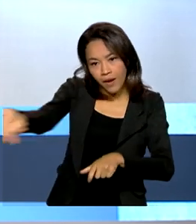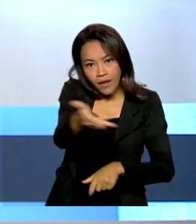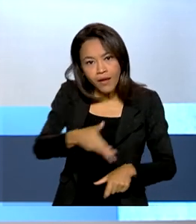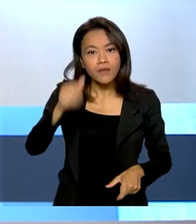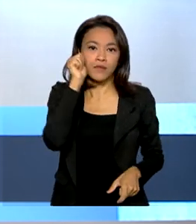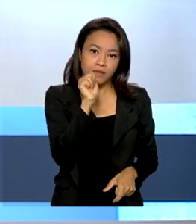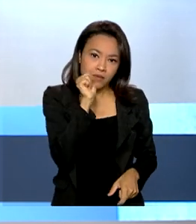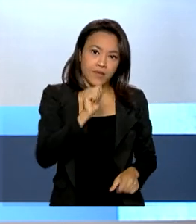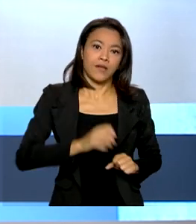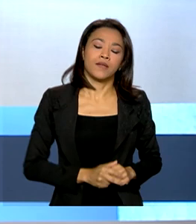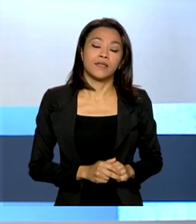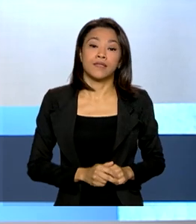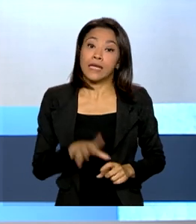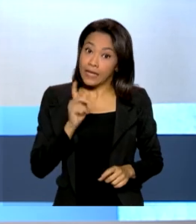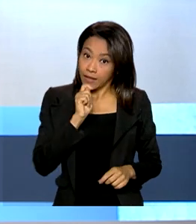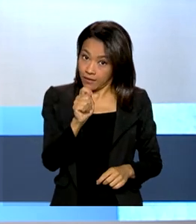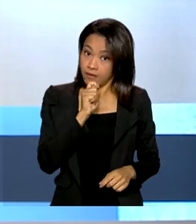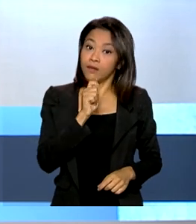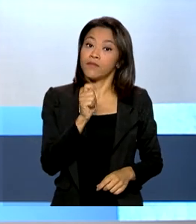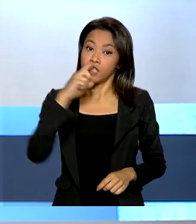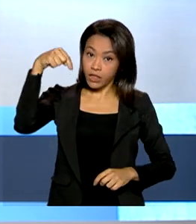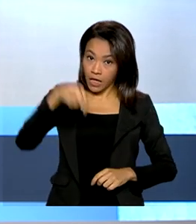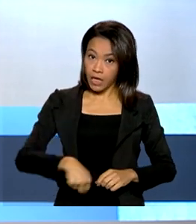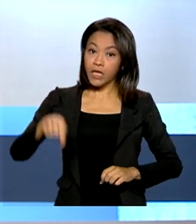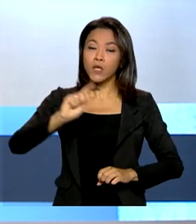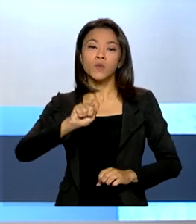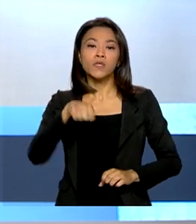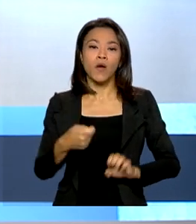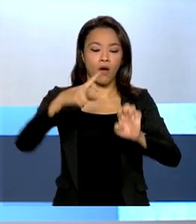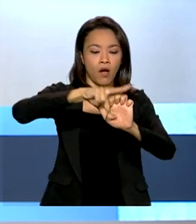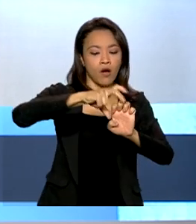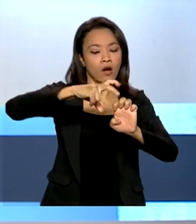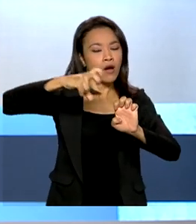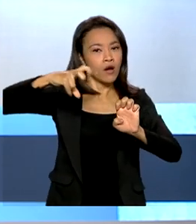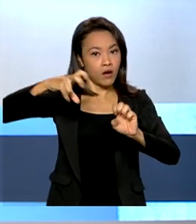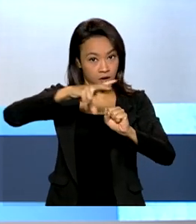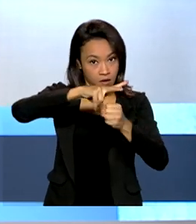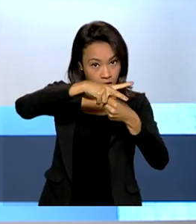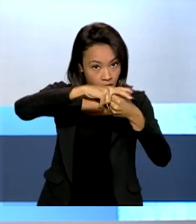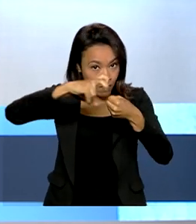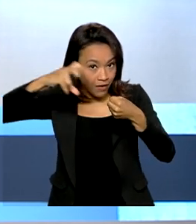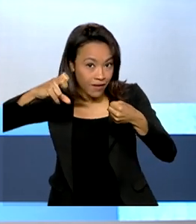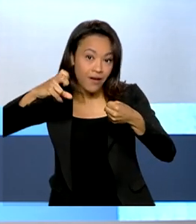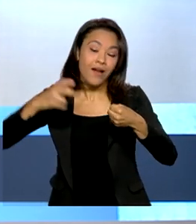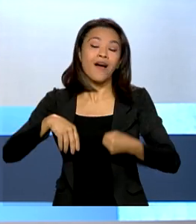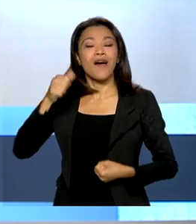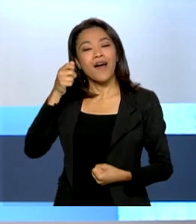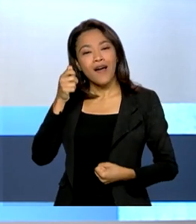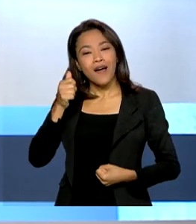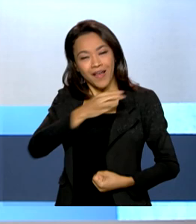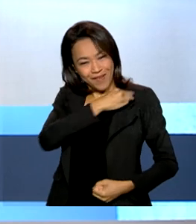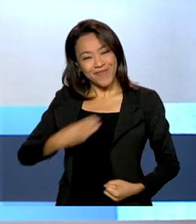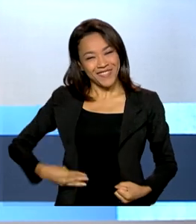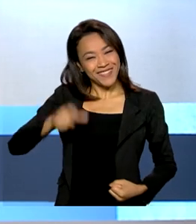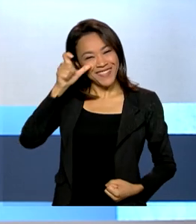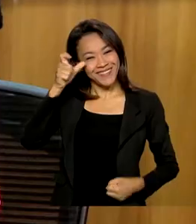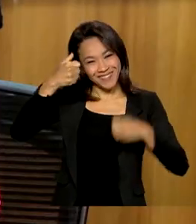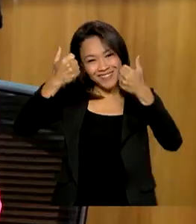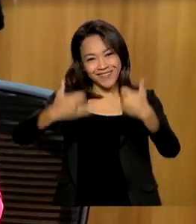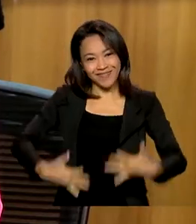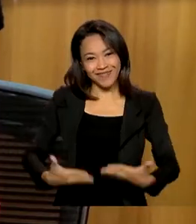feminino. Em entrevista ao programa de rádio A Voz do Brasil, a ministra Damares Alves falou sobre essas ações.